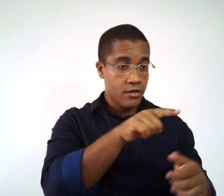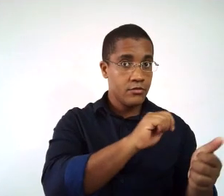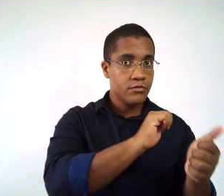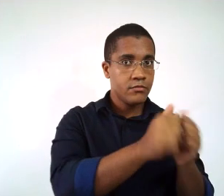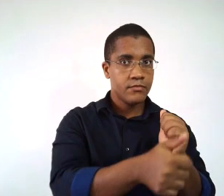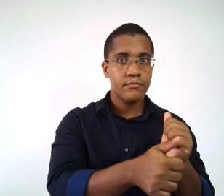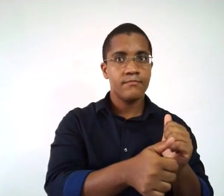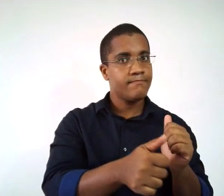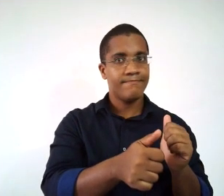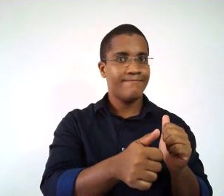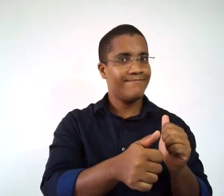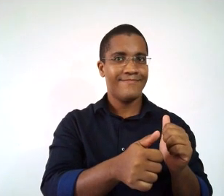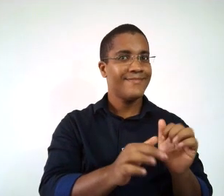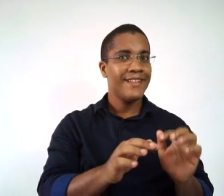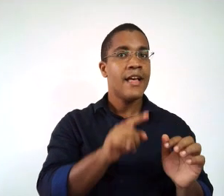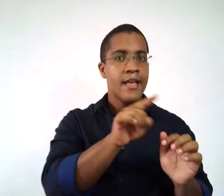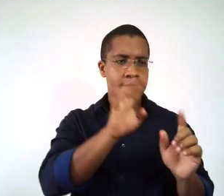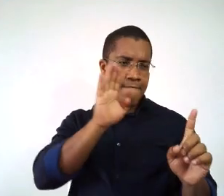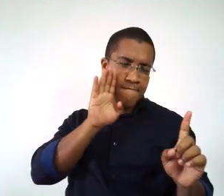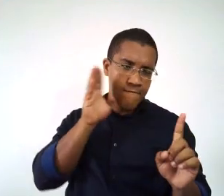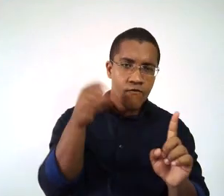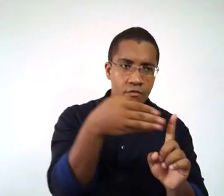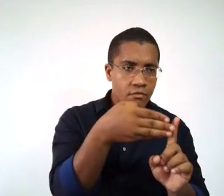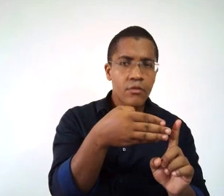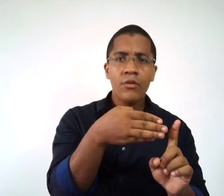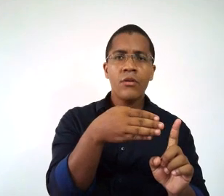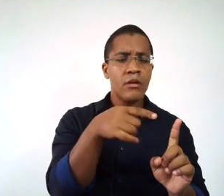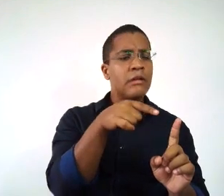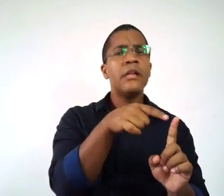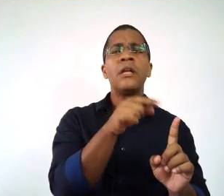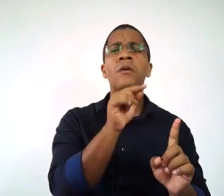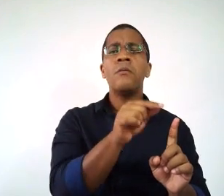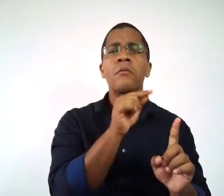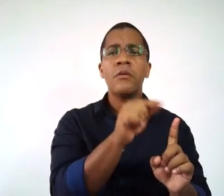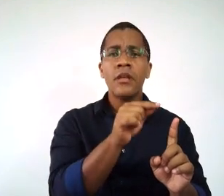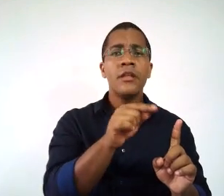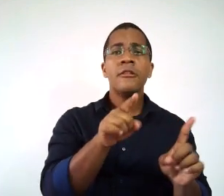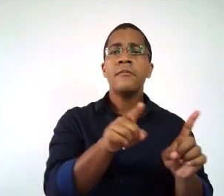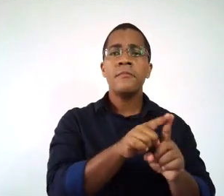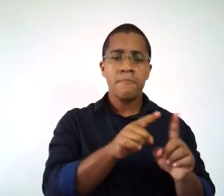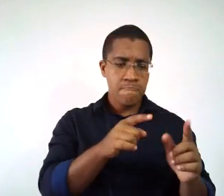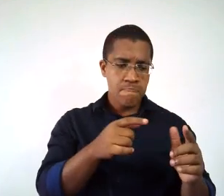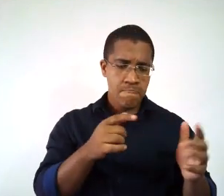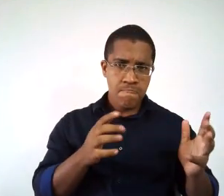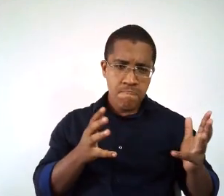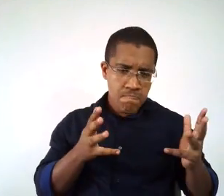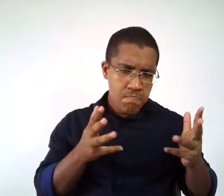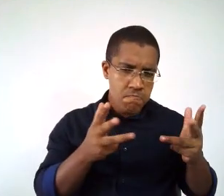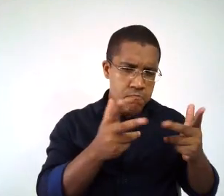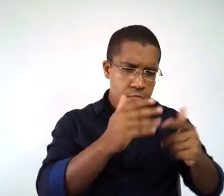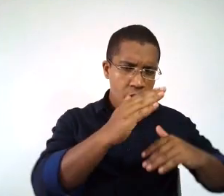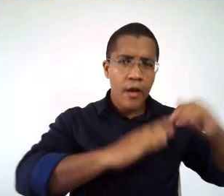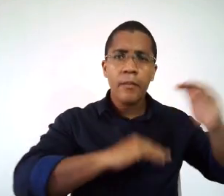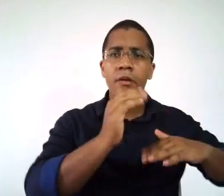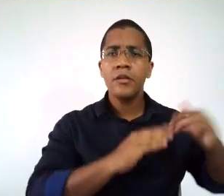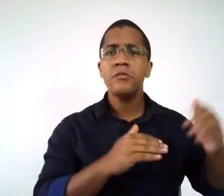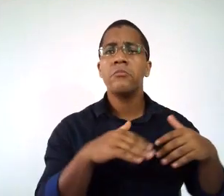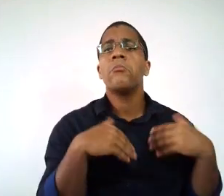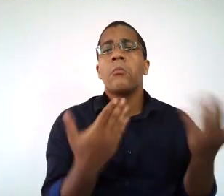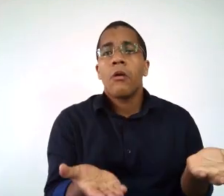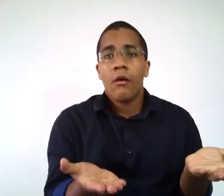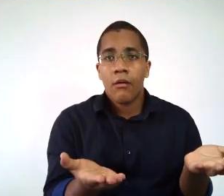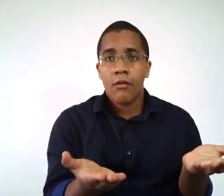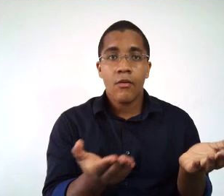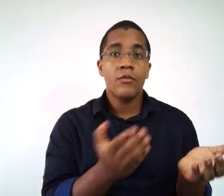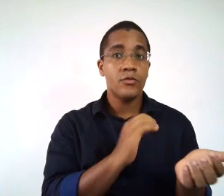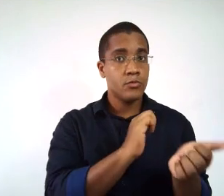no esporte, ele vai estar destinado para um fim e para habilidades específicas daquele